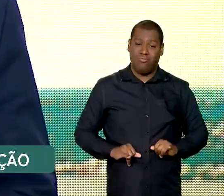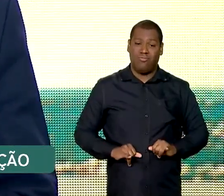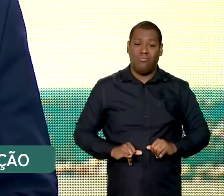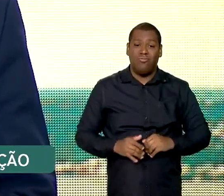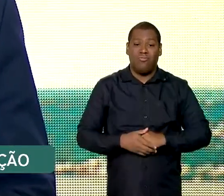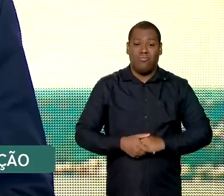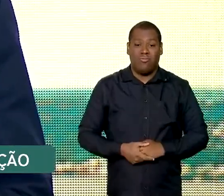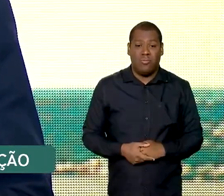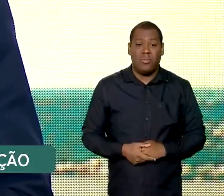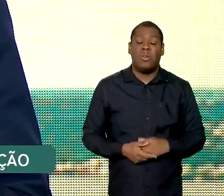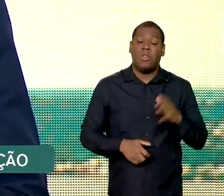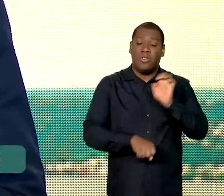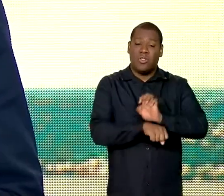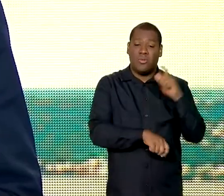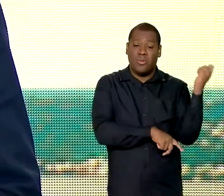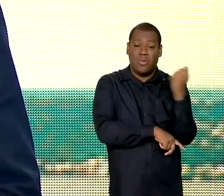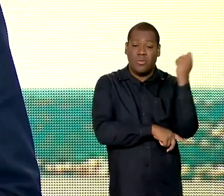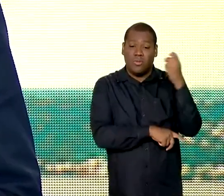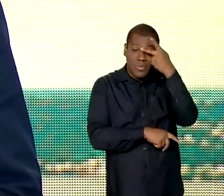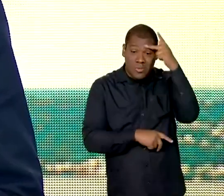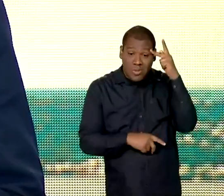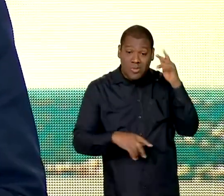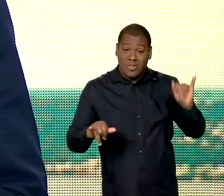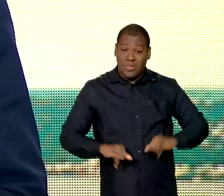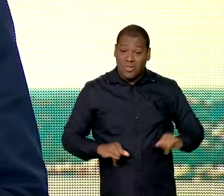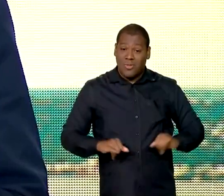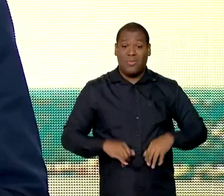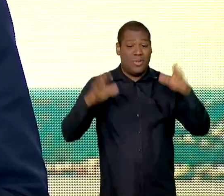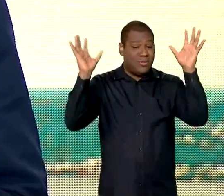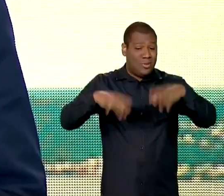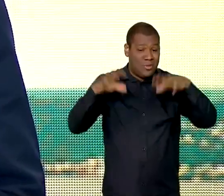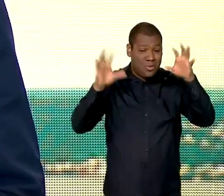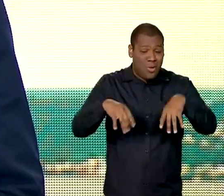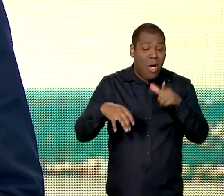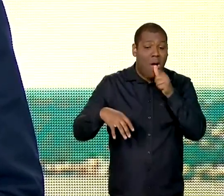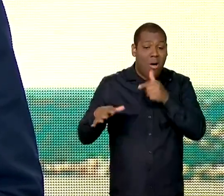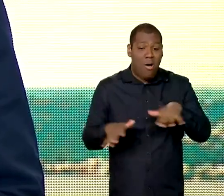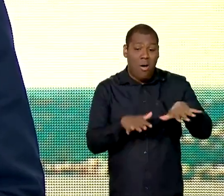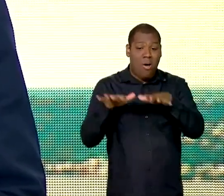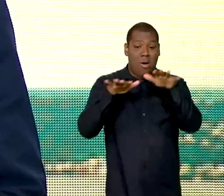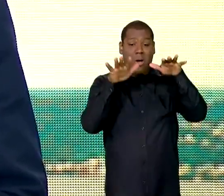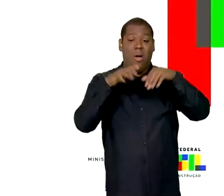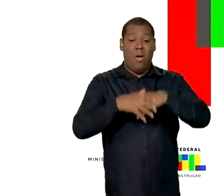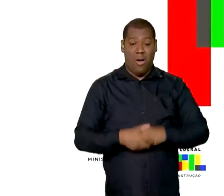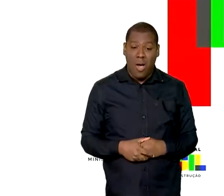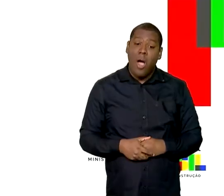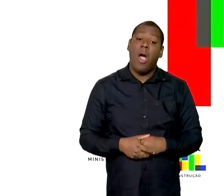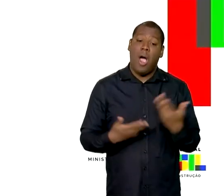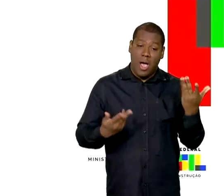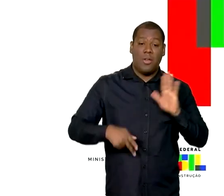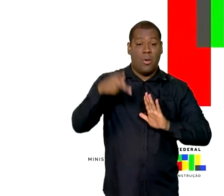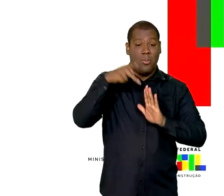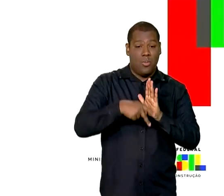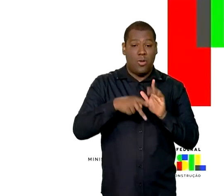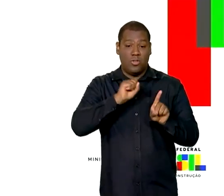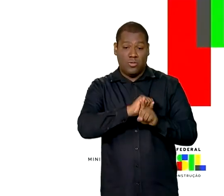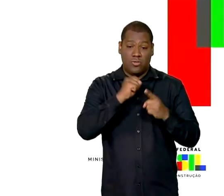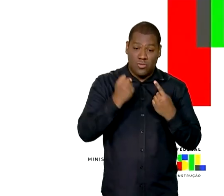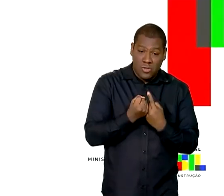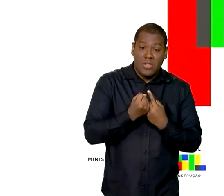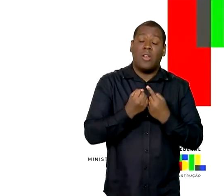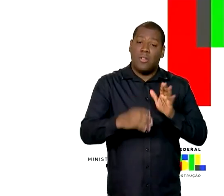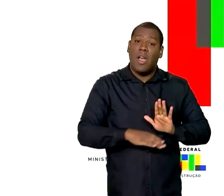beneficiar os trabalhadores assalariados, os beneficiários de programas sociais, Estado e